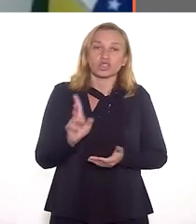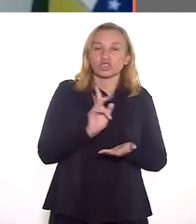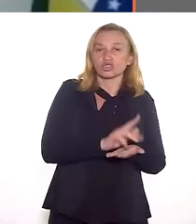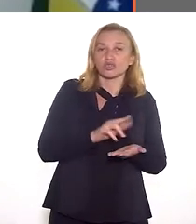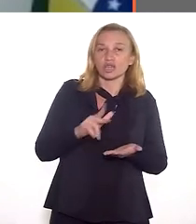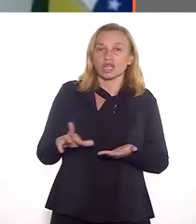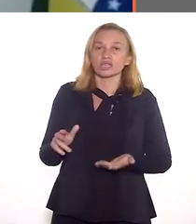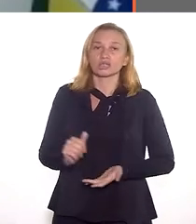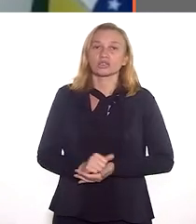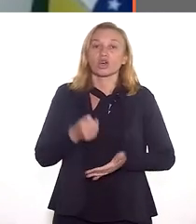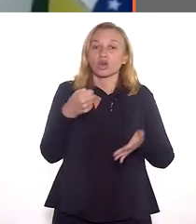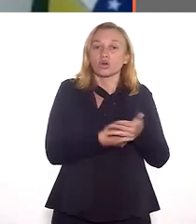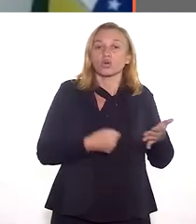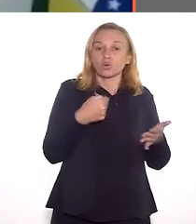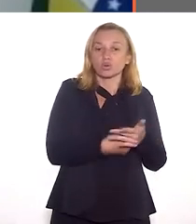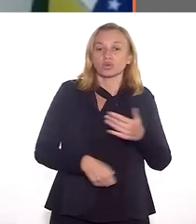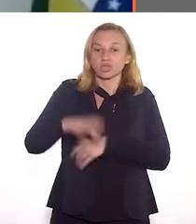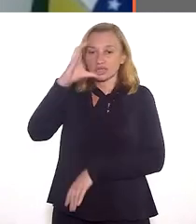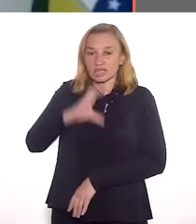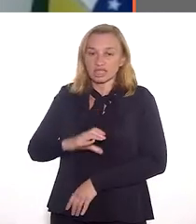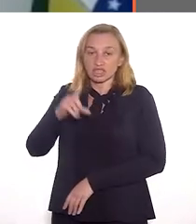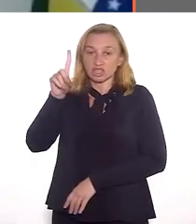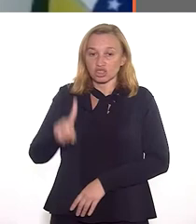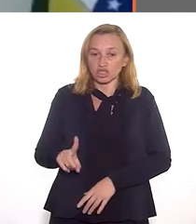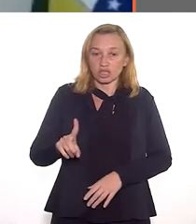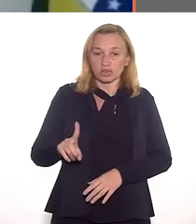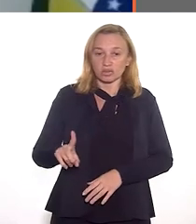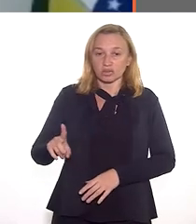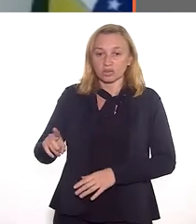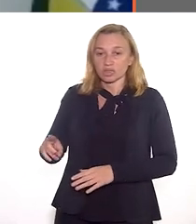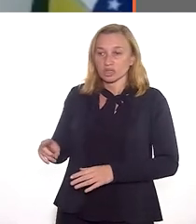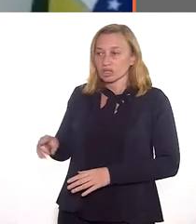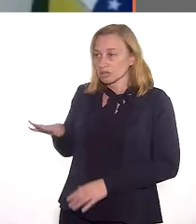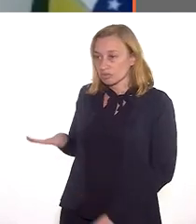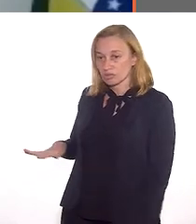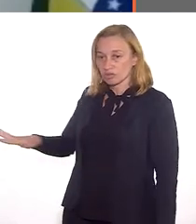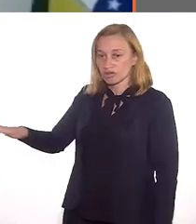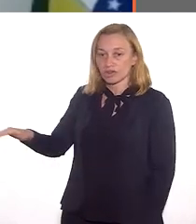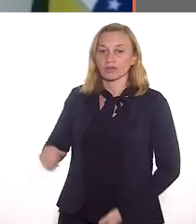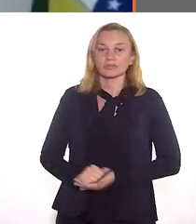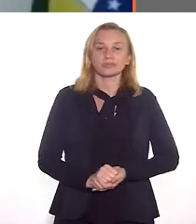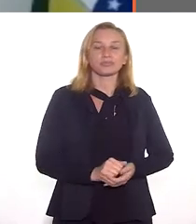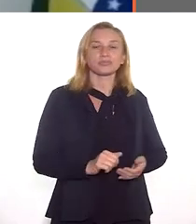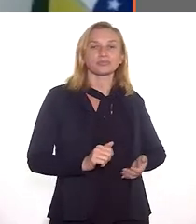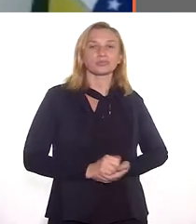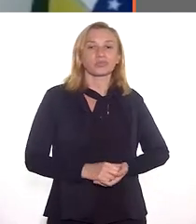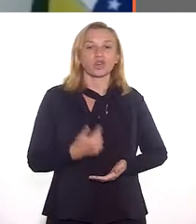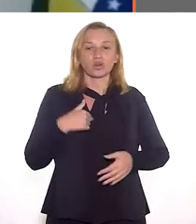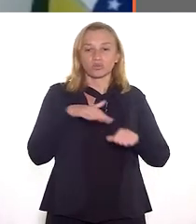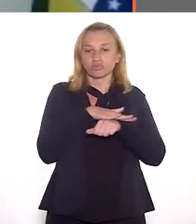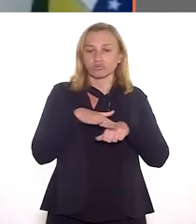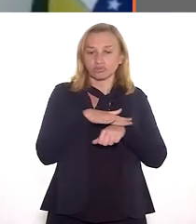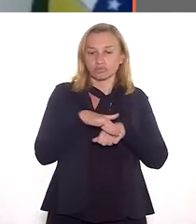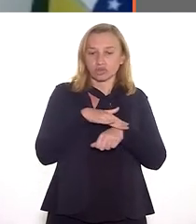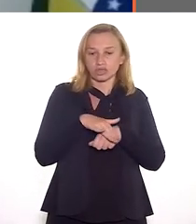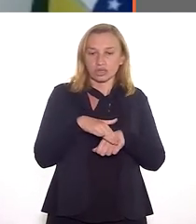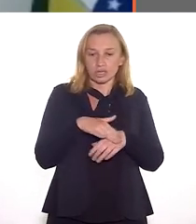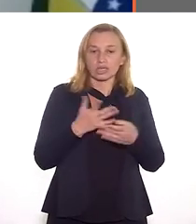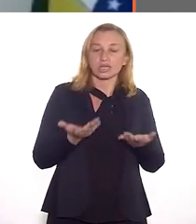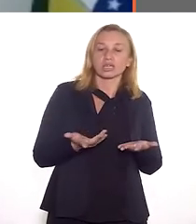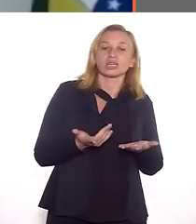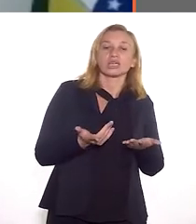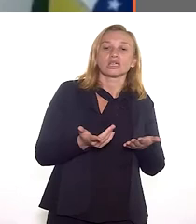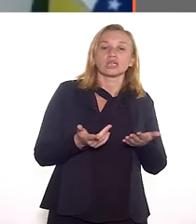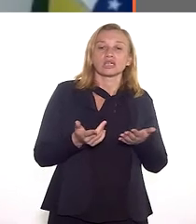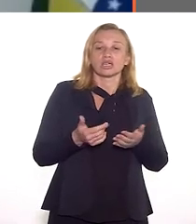variação que passou a ser Luta por Cidadania e Direitos em Territórios de Favela. Então, onde que eu quero chegar? Eu conversei nesses programas,